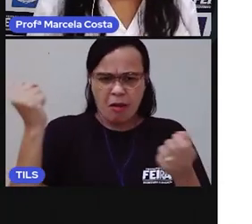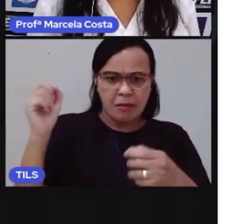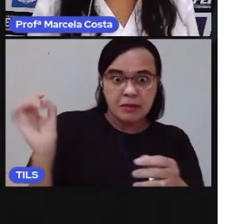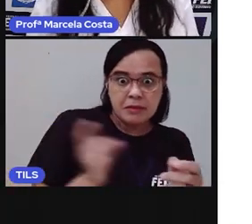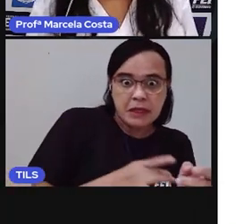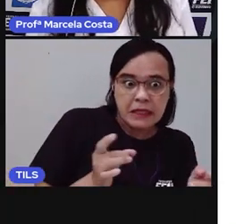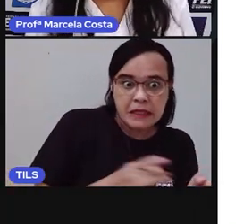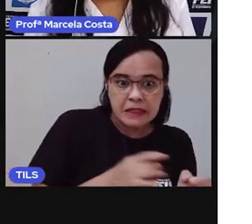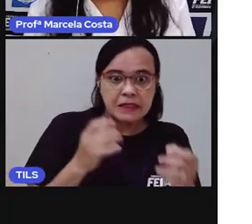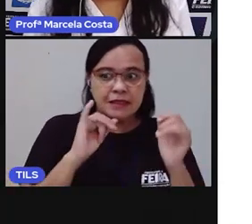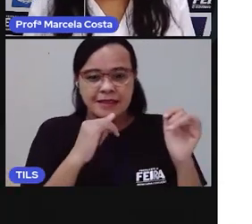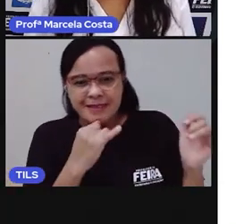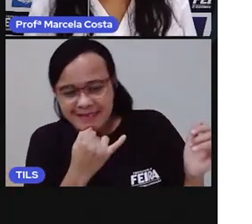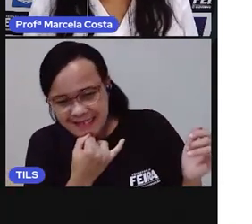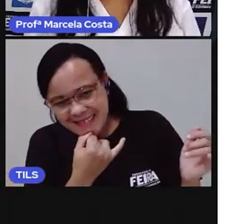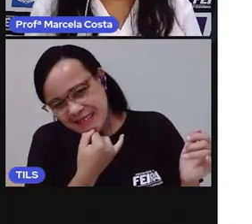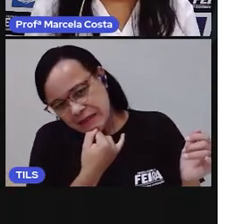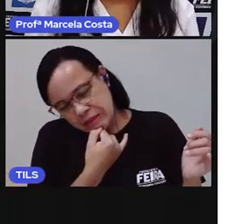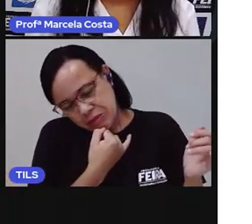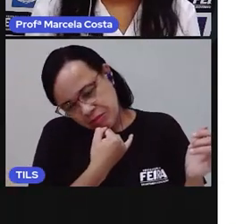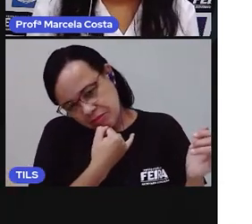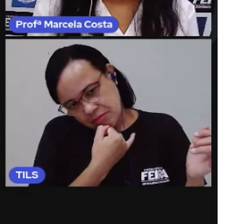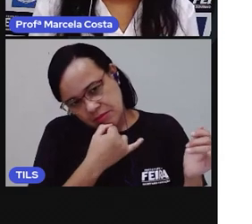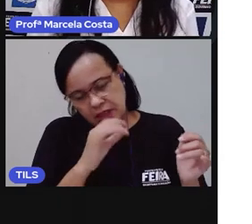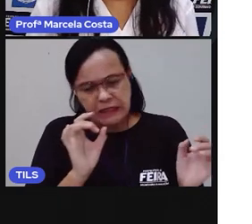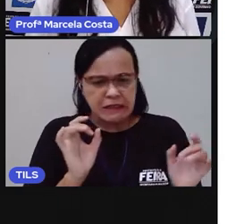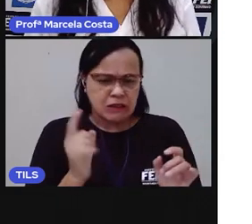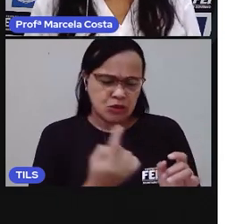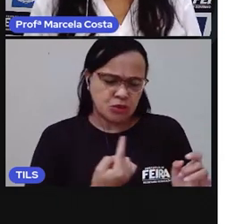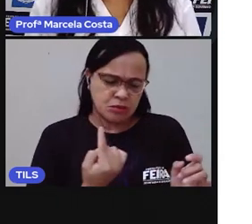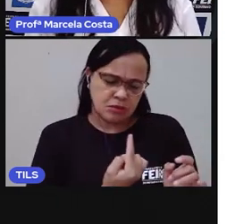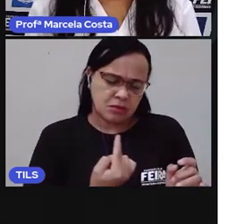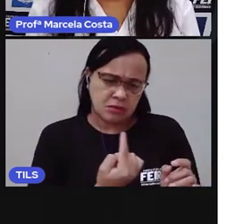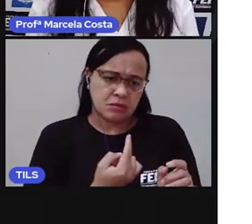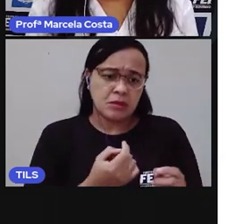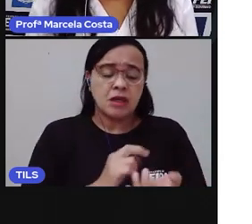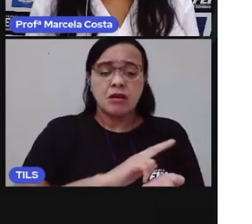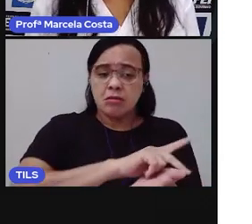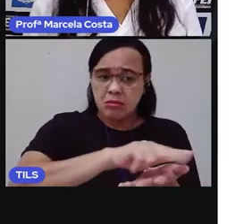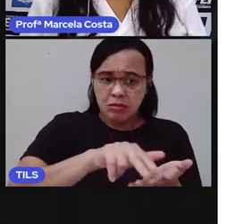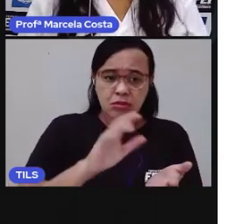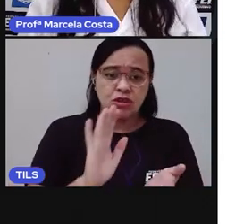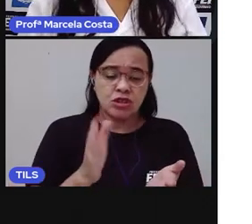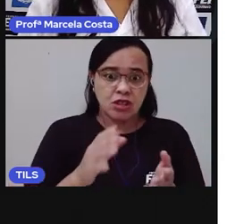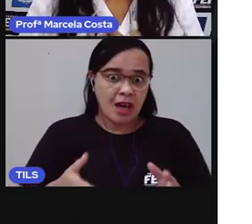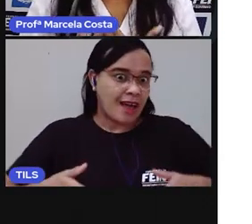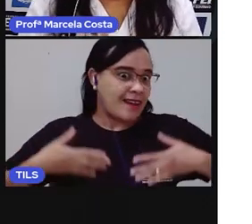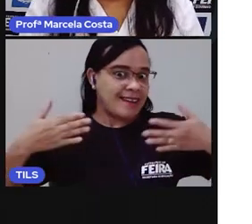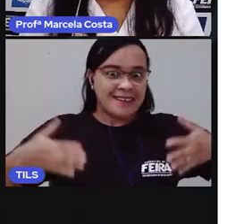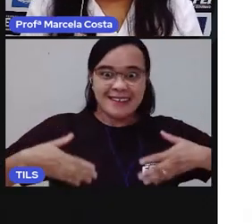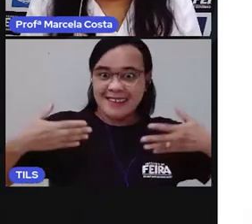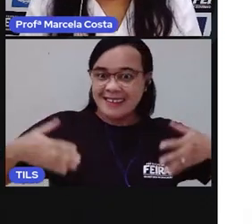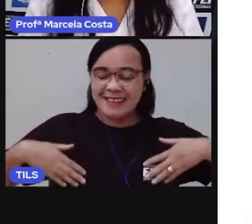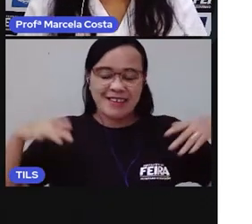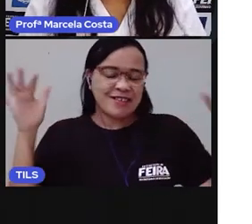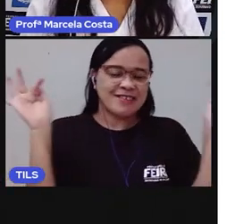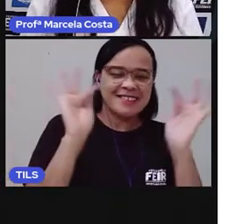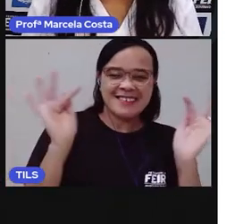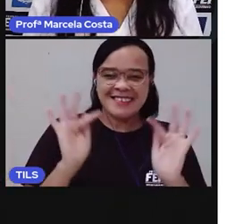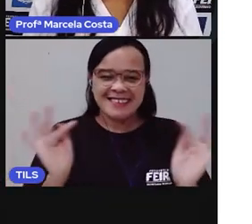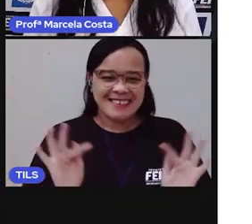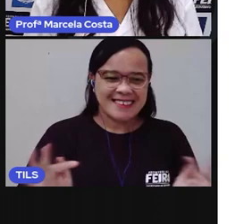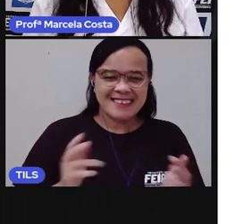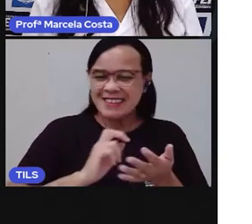medo, tristeza, solidão, alegria, felicidade e